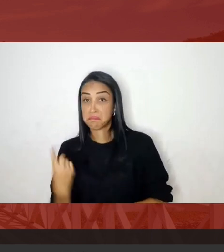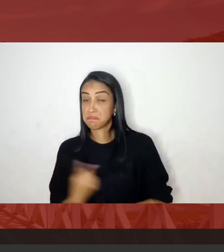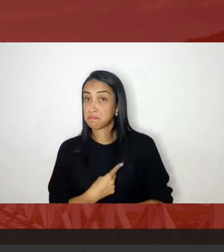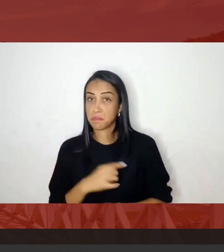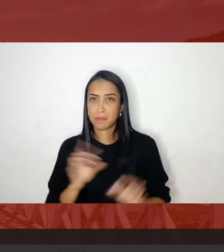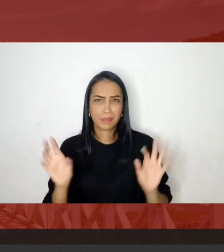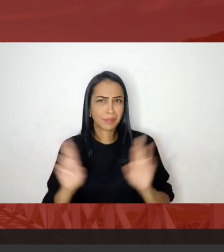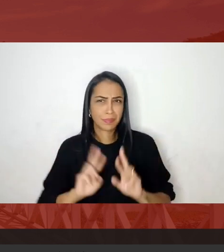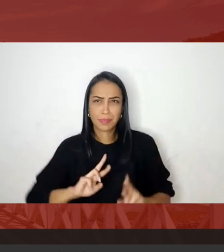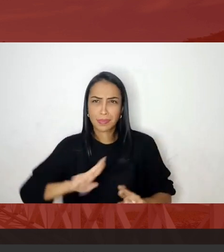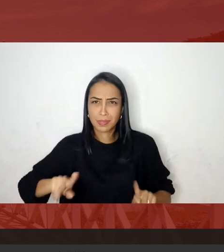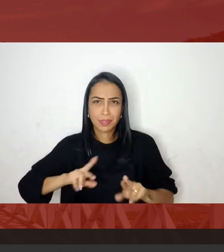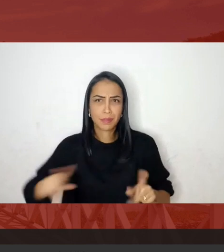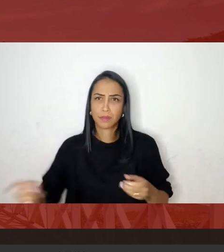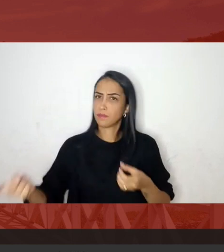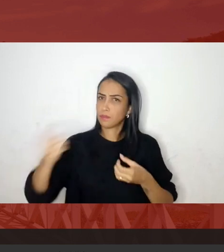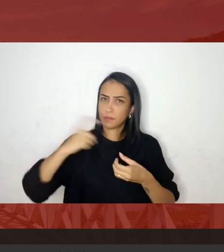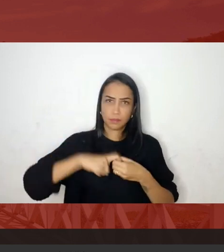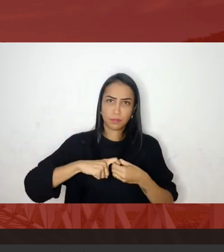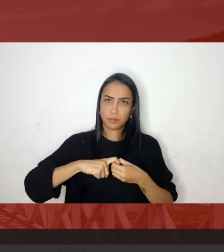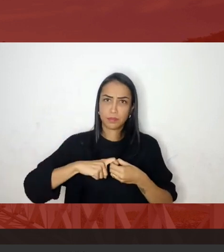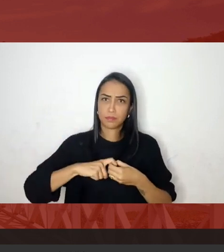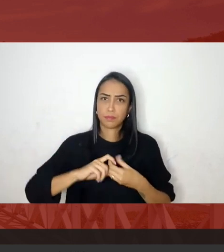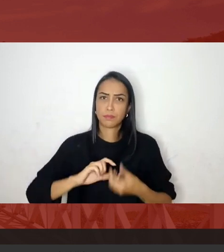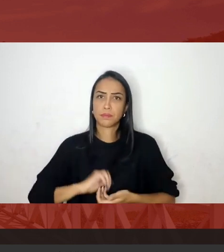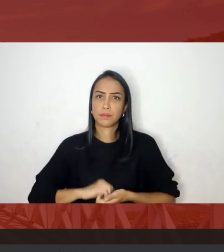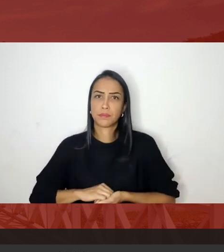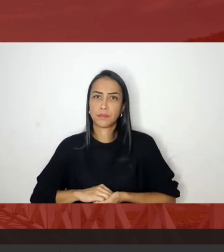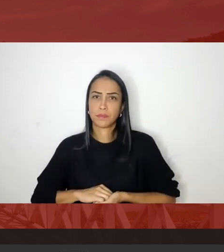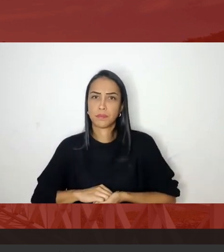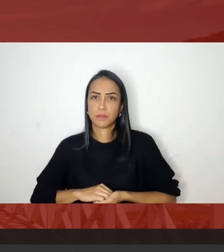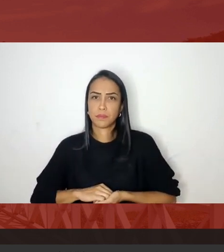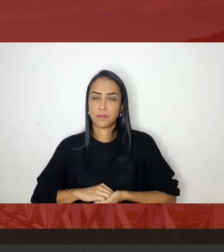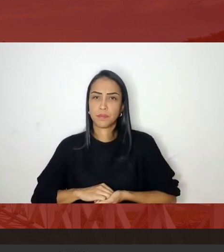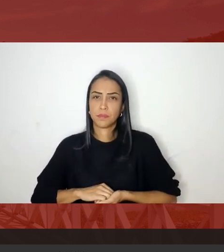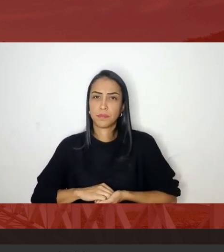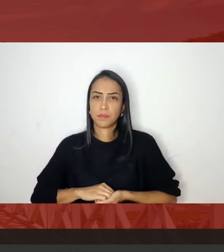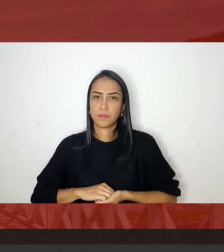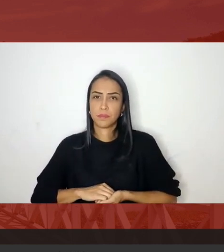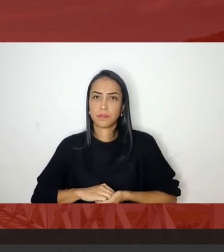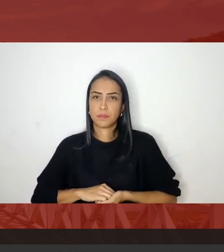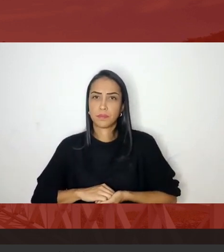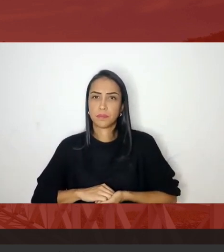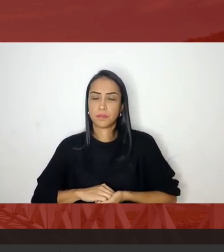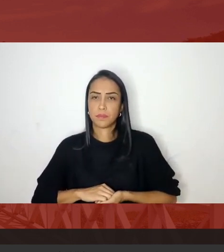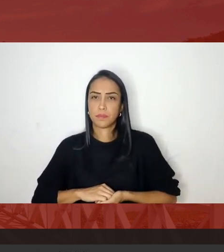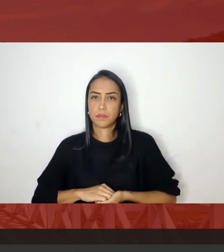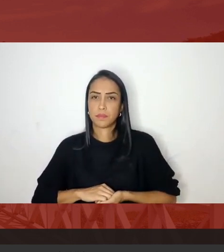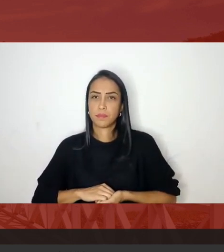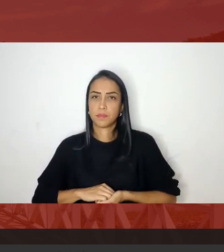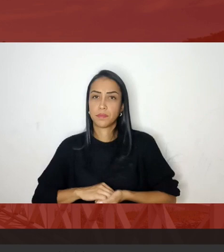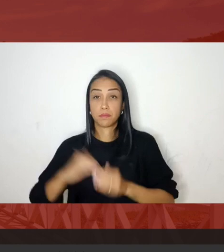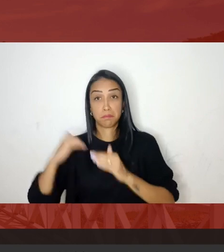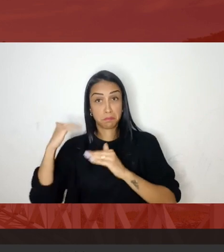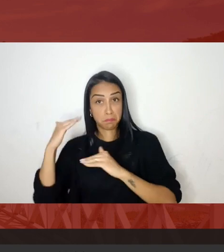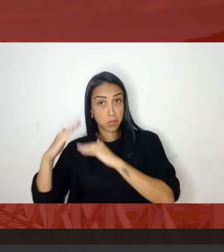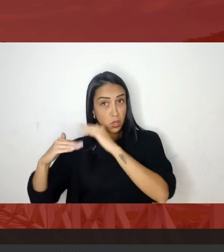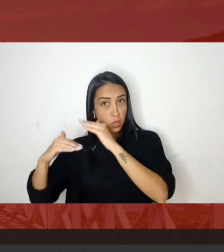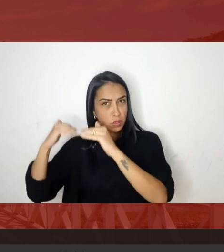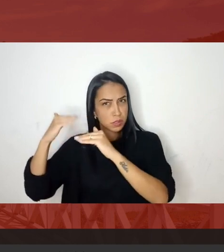a o processo que nos levou